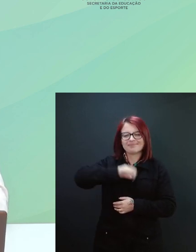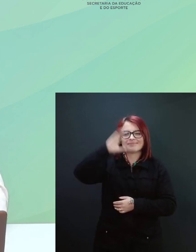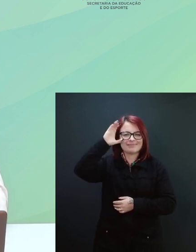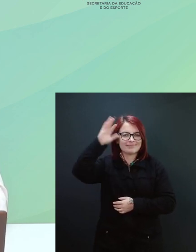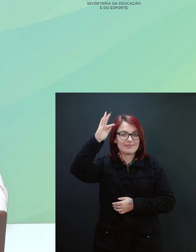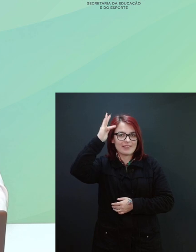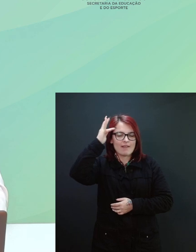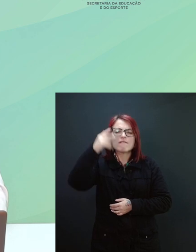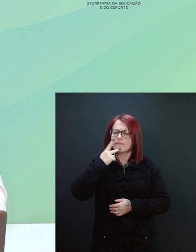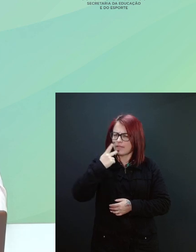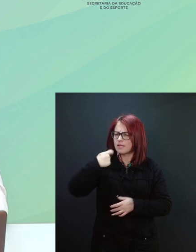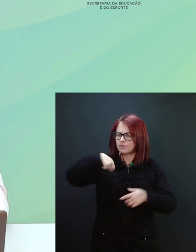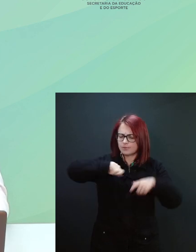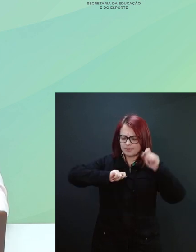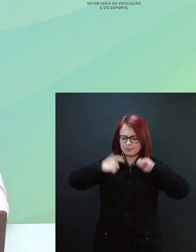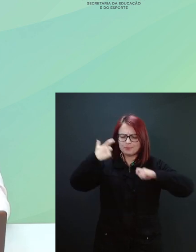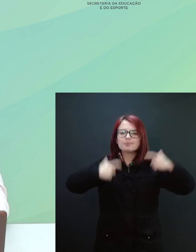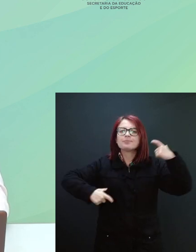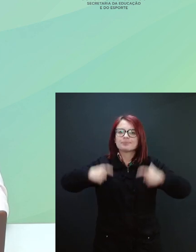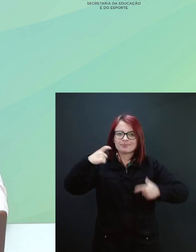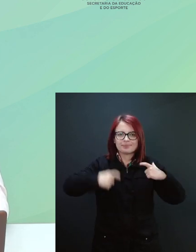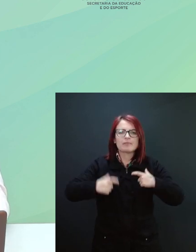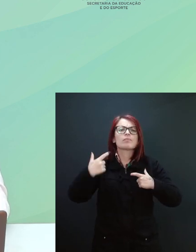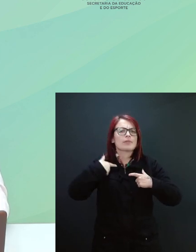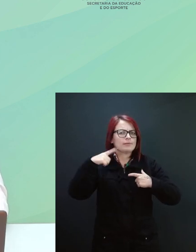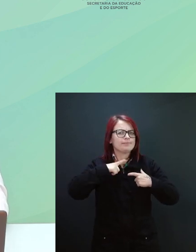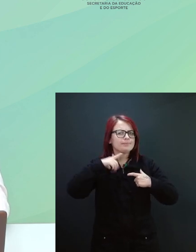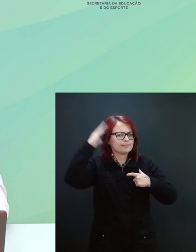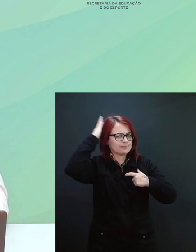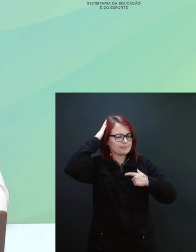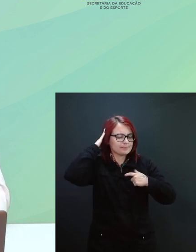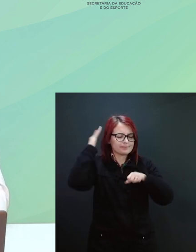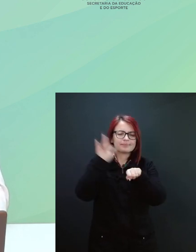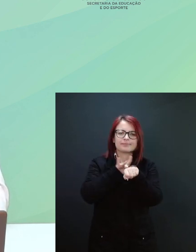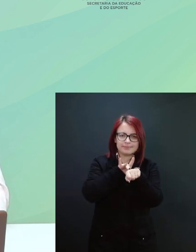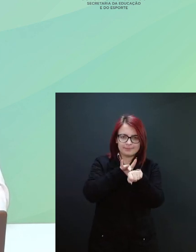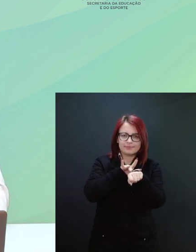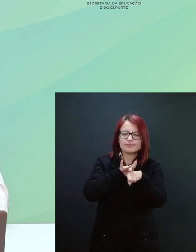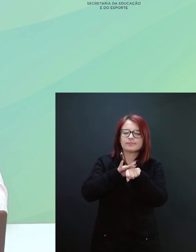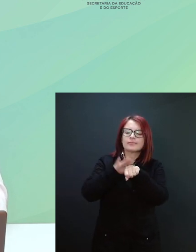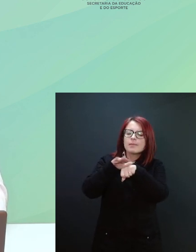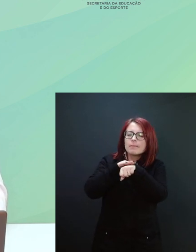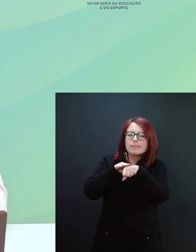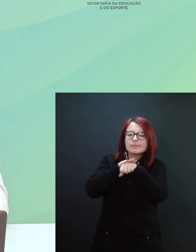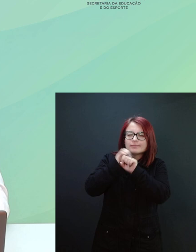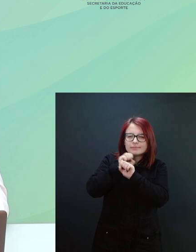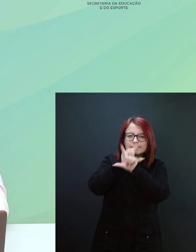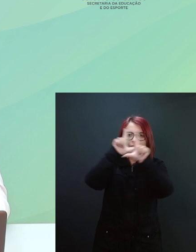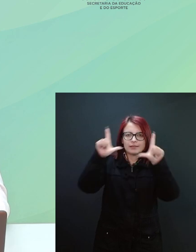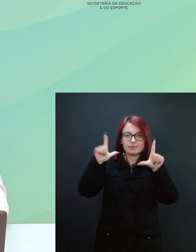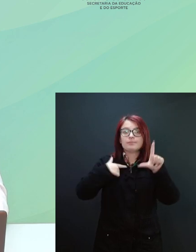audiodescrição, sou careca, tenho a pele clara, utilizo óculos de armação